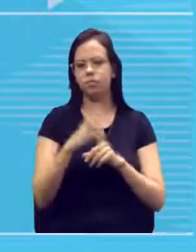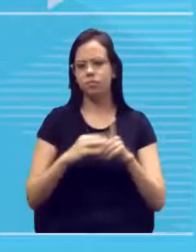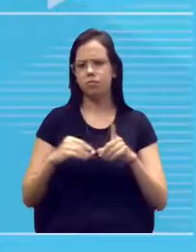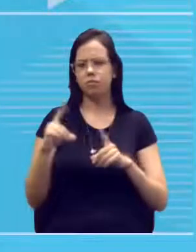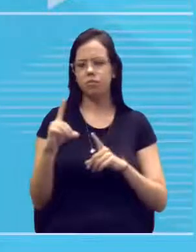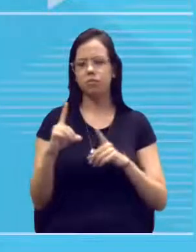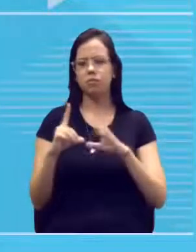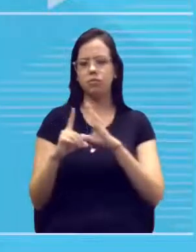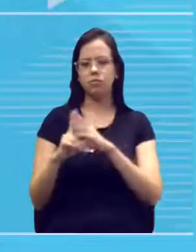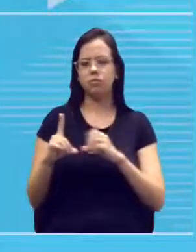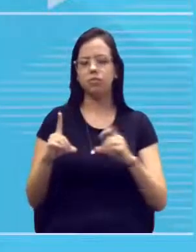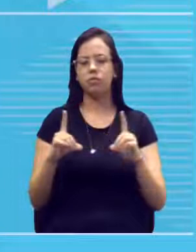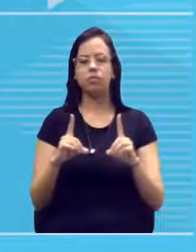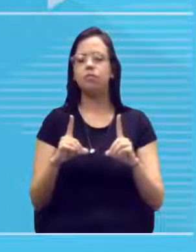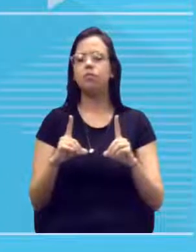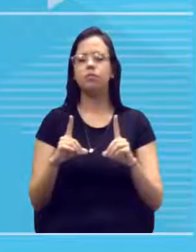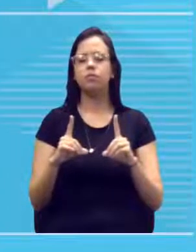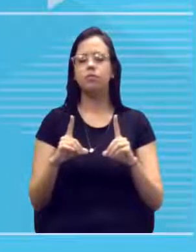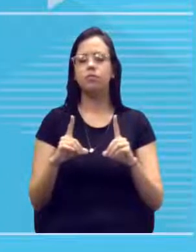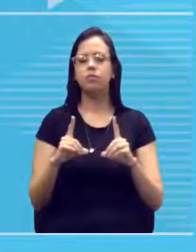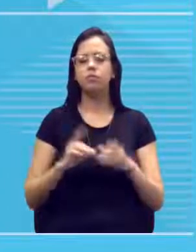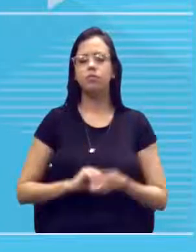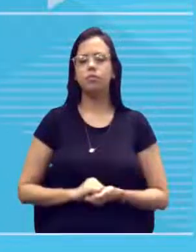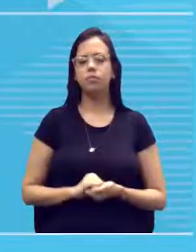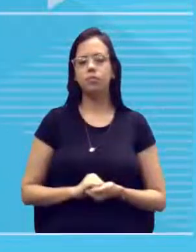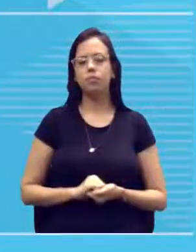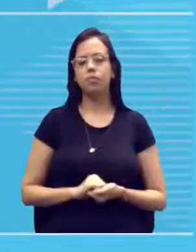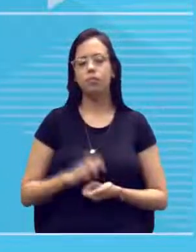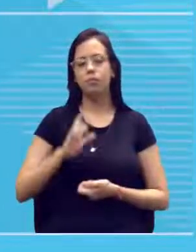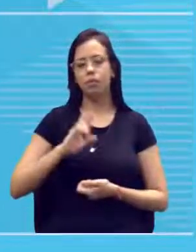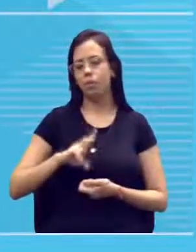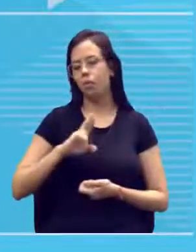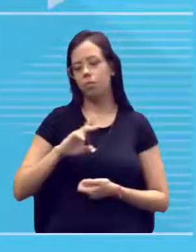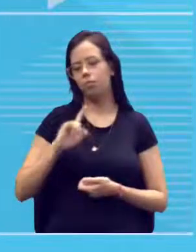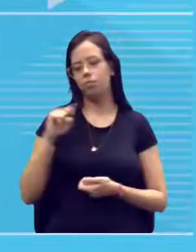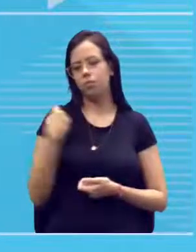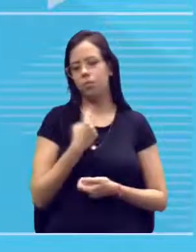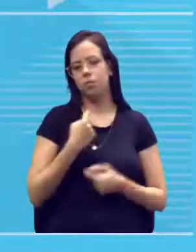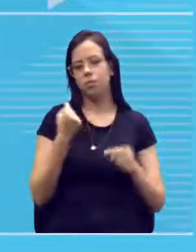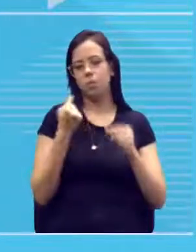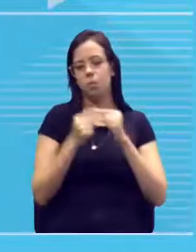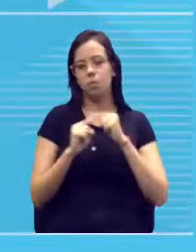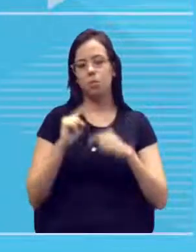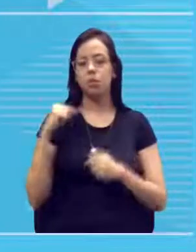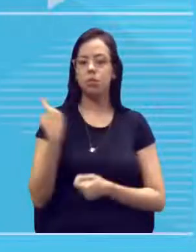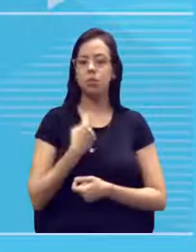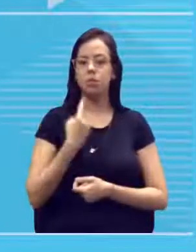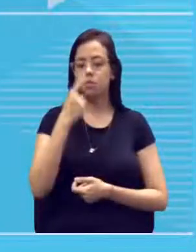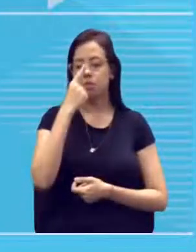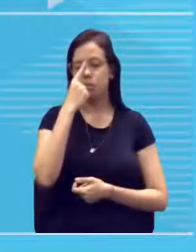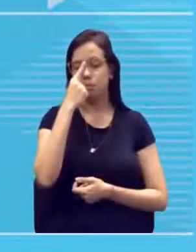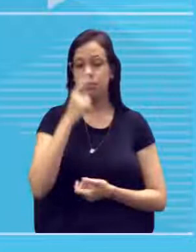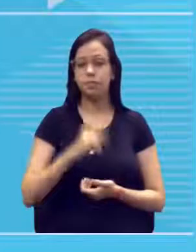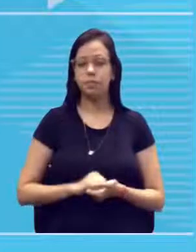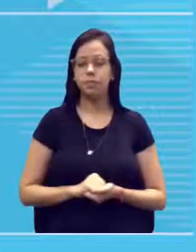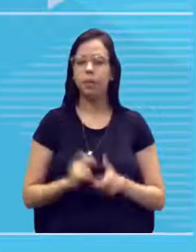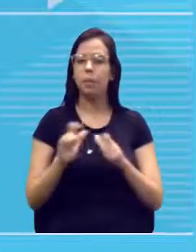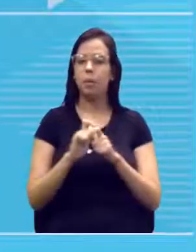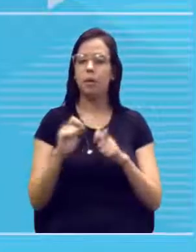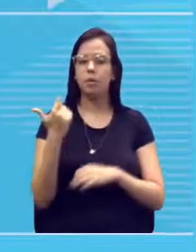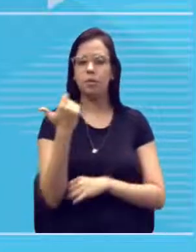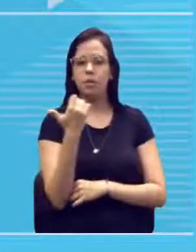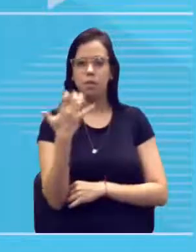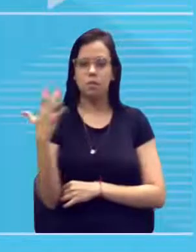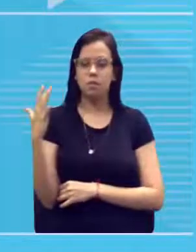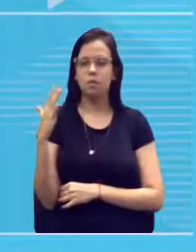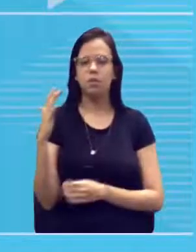tá? Nós, como seres humanos, não cabe a gente conseguir fazer esse tipo de reprodução, tá? A maioria das plantas,